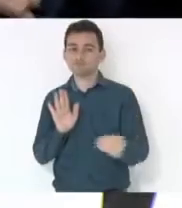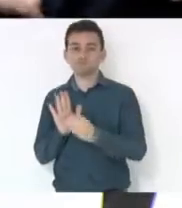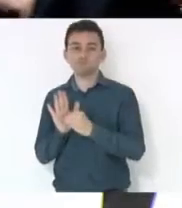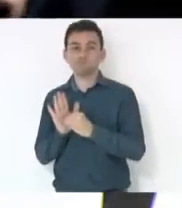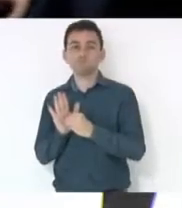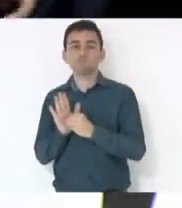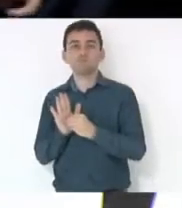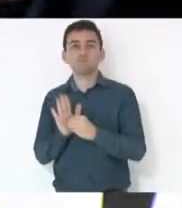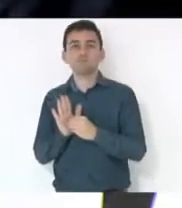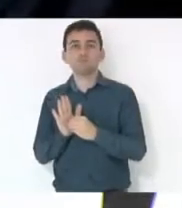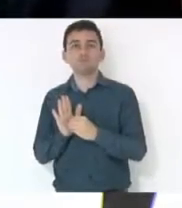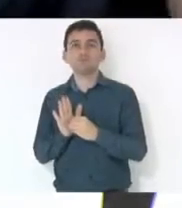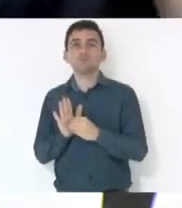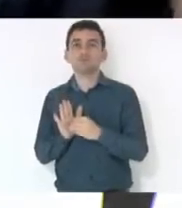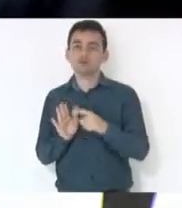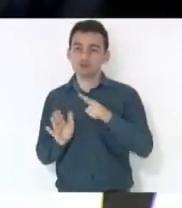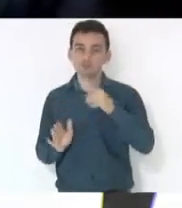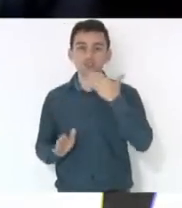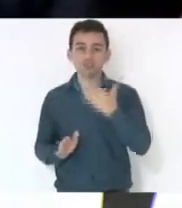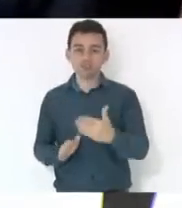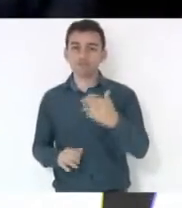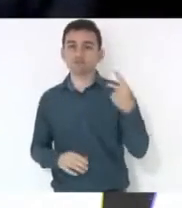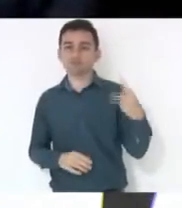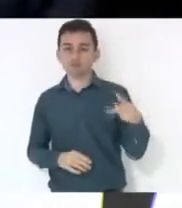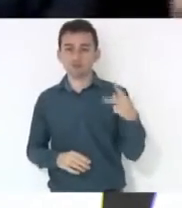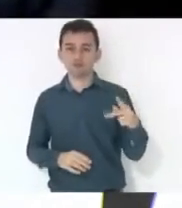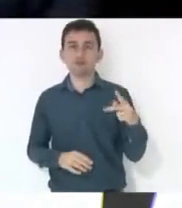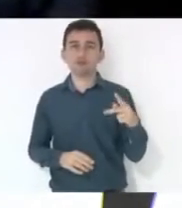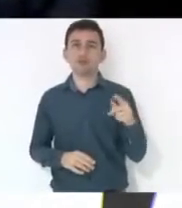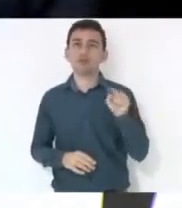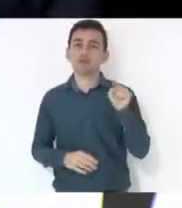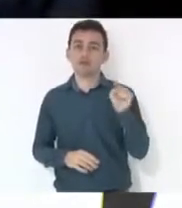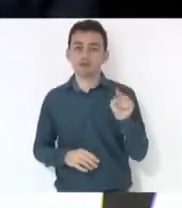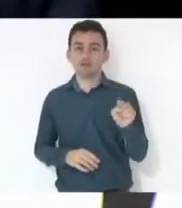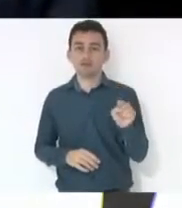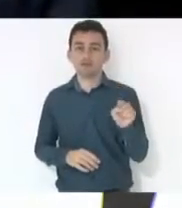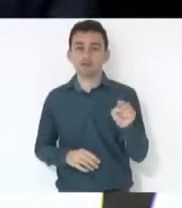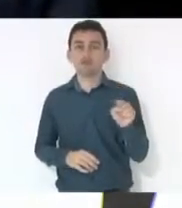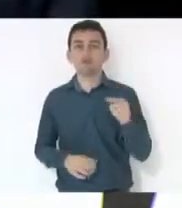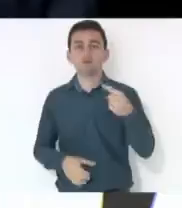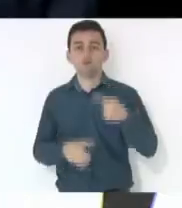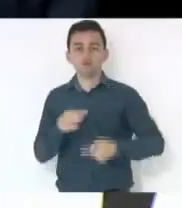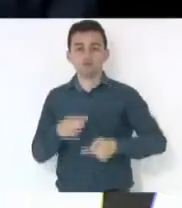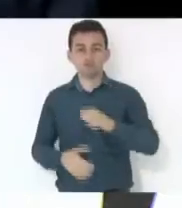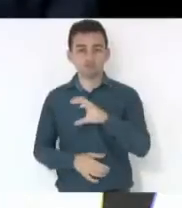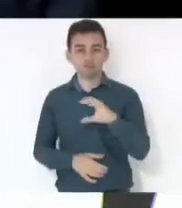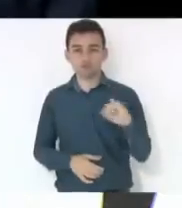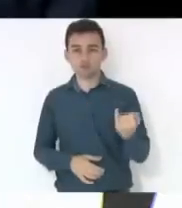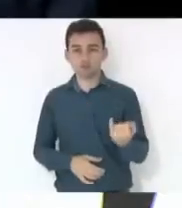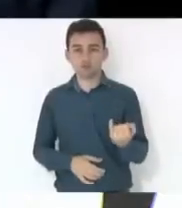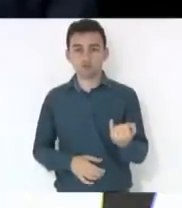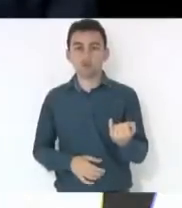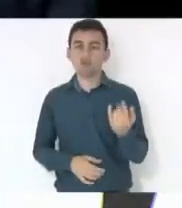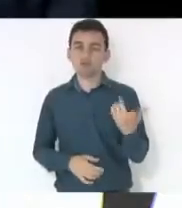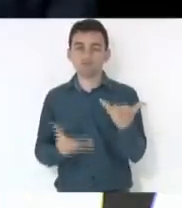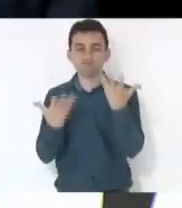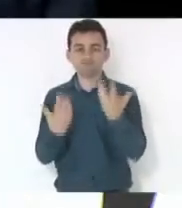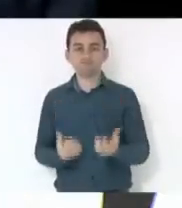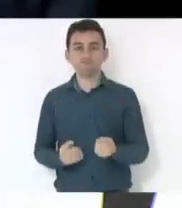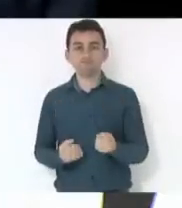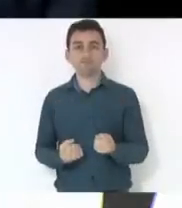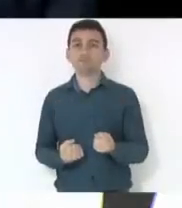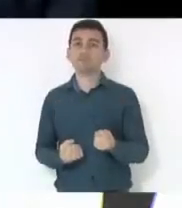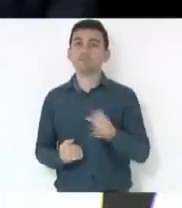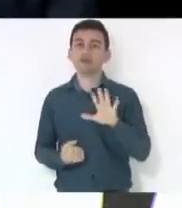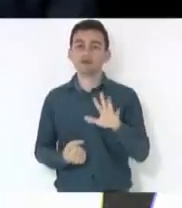foi uma demanda que apareceu para ele e que ele deu aqui, que a Comissão de Constituição e Justiça deu parecer favorável, mas